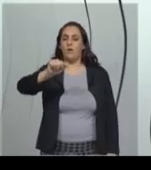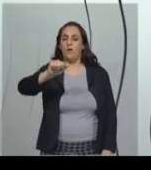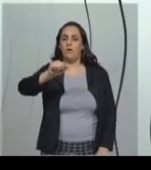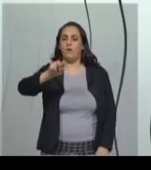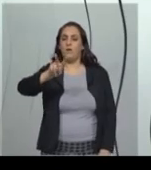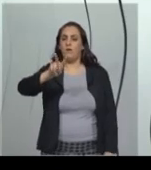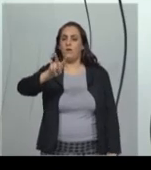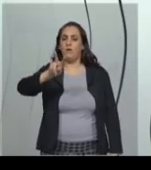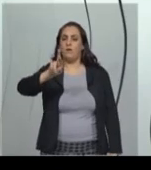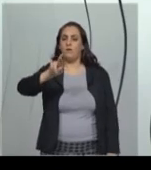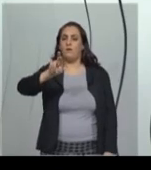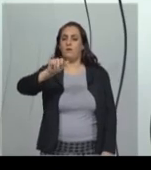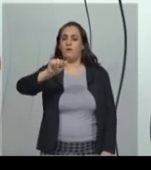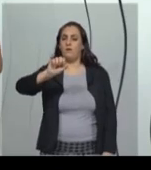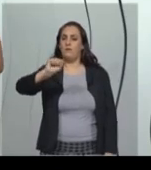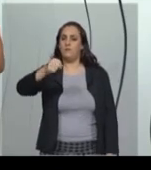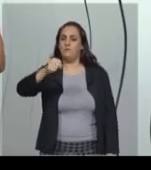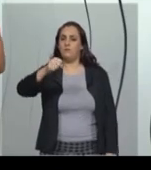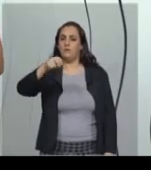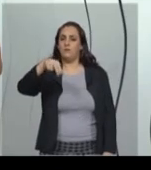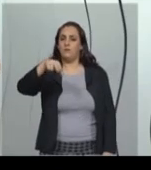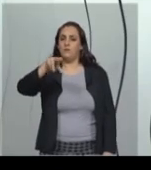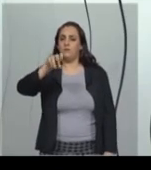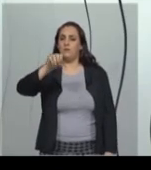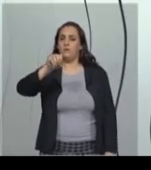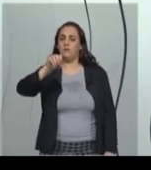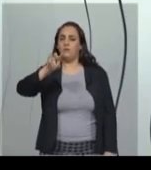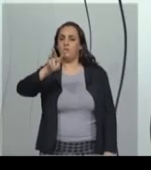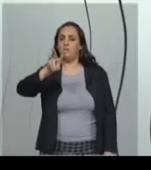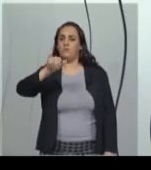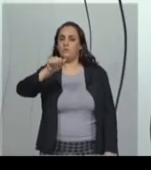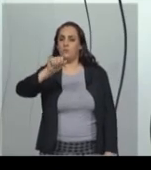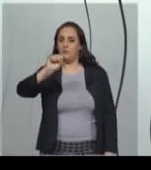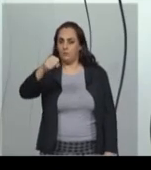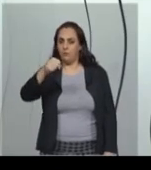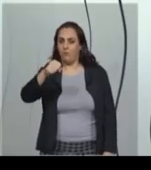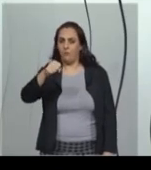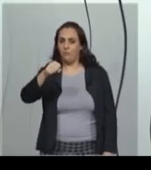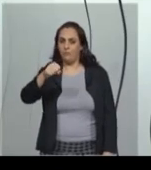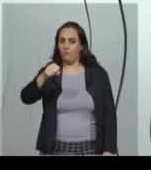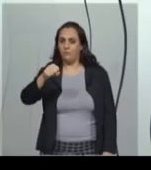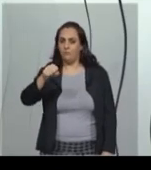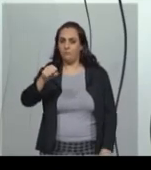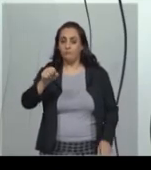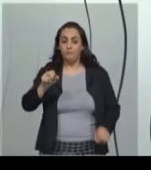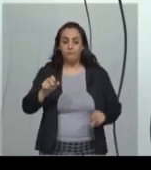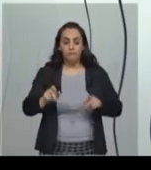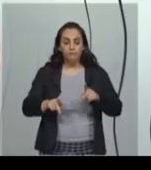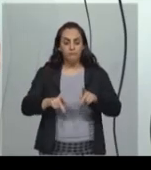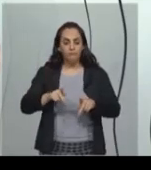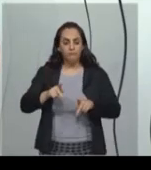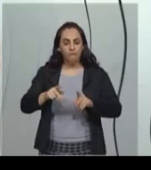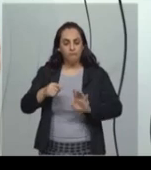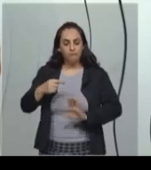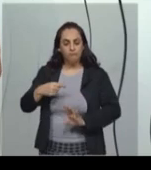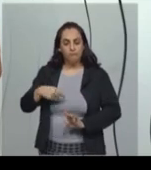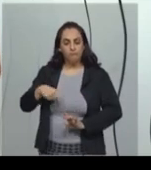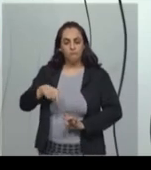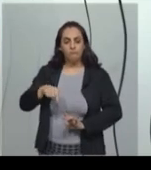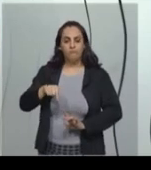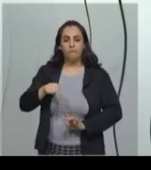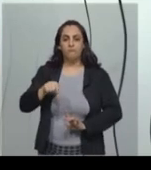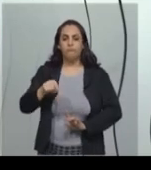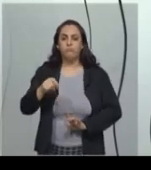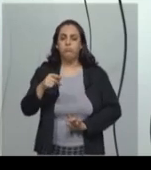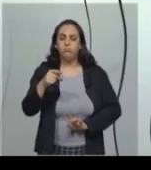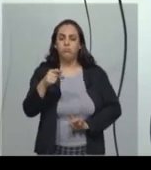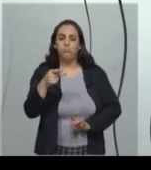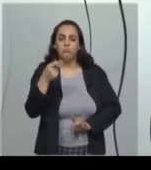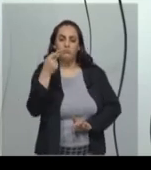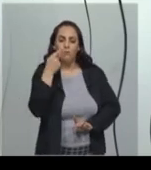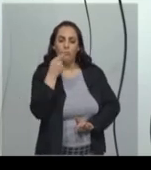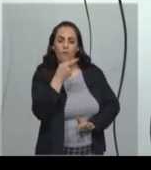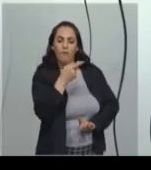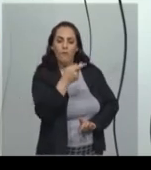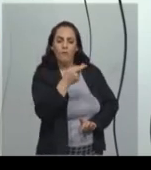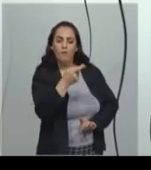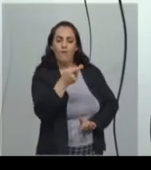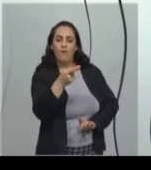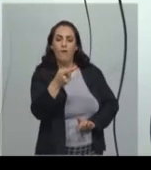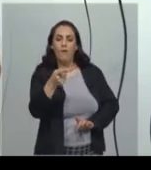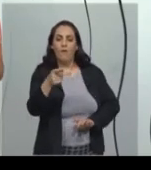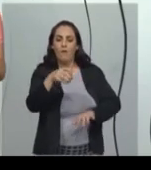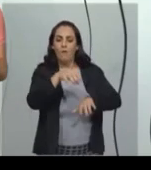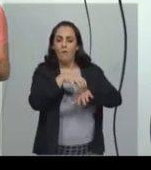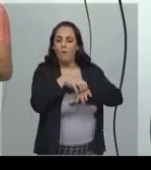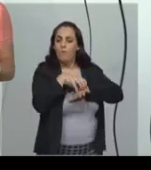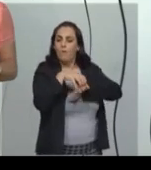conhecido porque as pessoas vão lá fazer turismo de natureza. Ou seja, vão para Cachoeira,